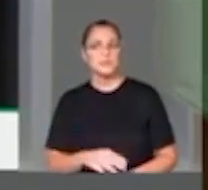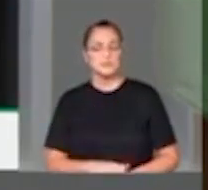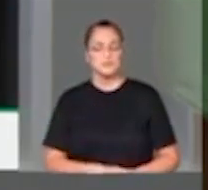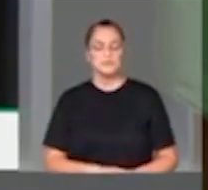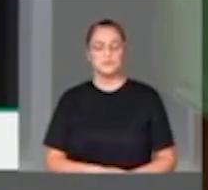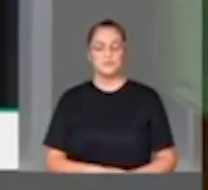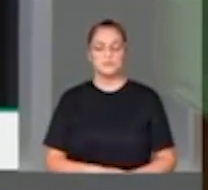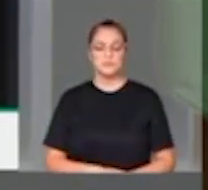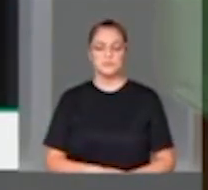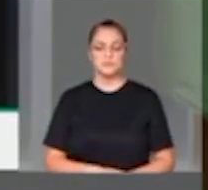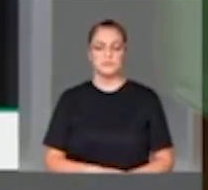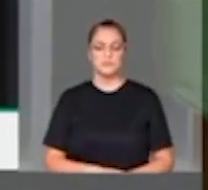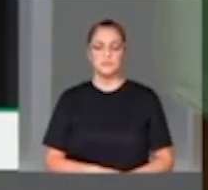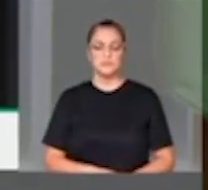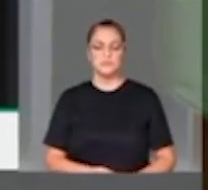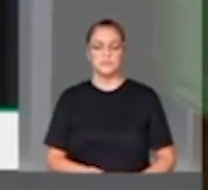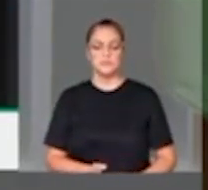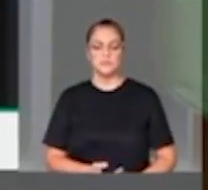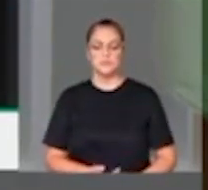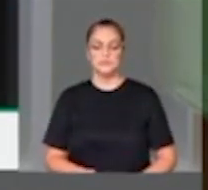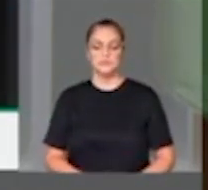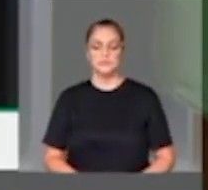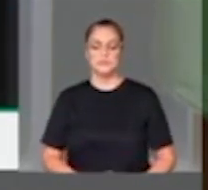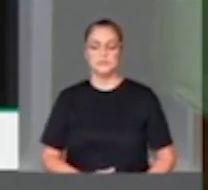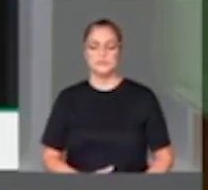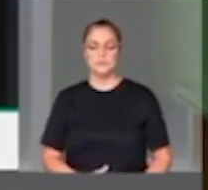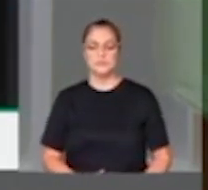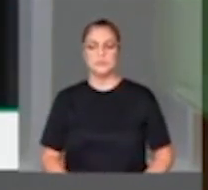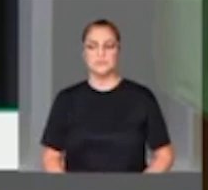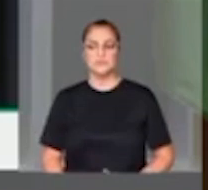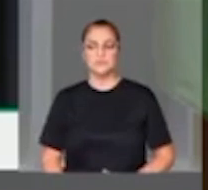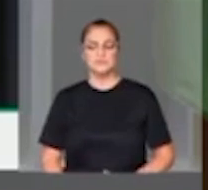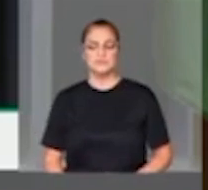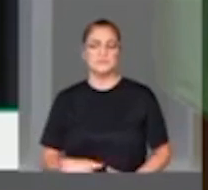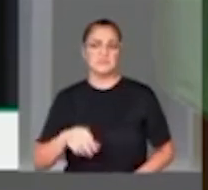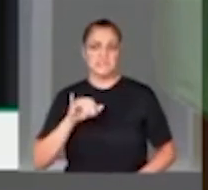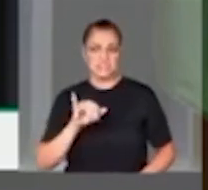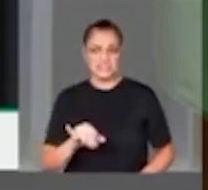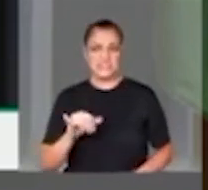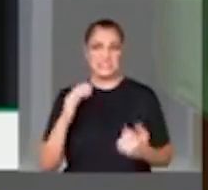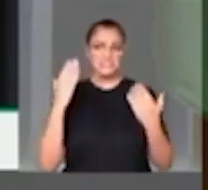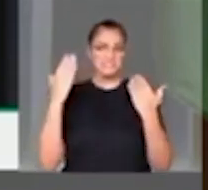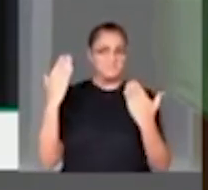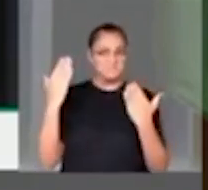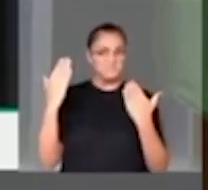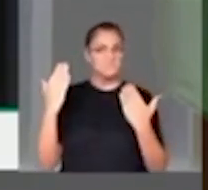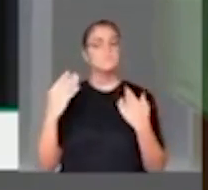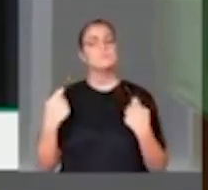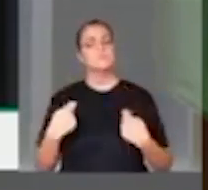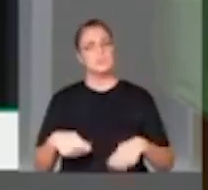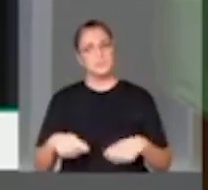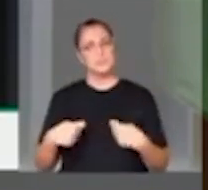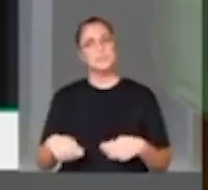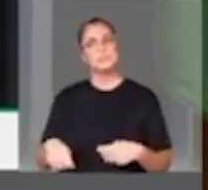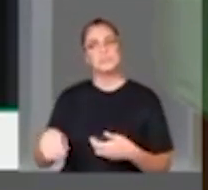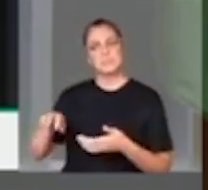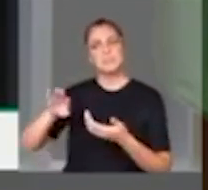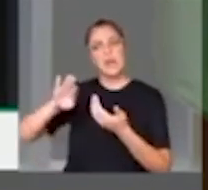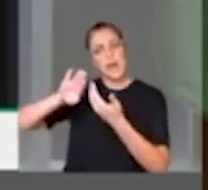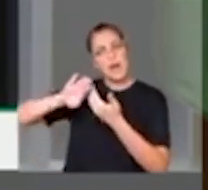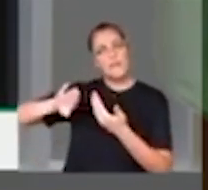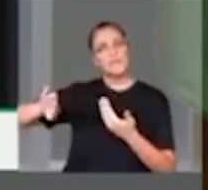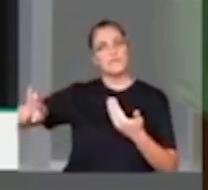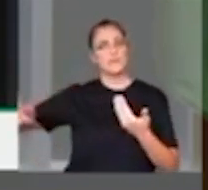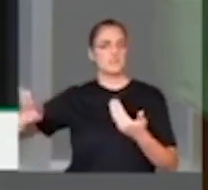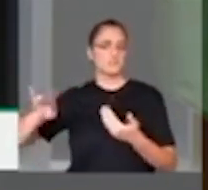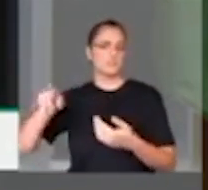ligação que precisa ser investigada nesse sentido, se houver, tem que ser afastado temporariamente do mandato até a conclusão